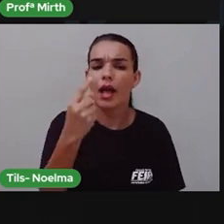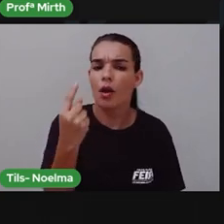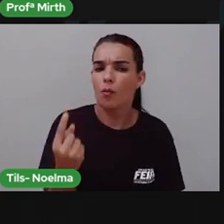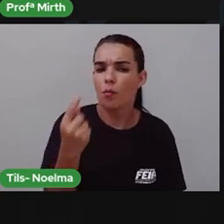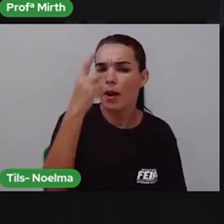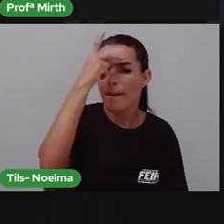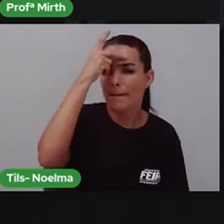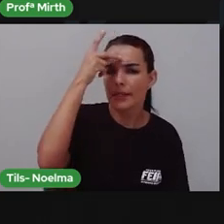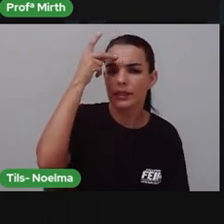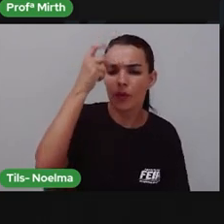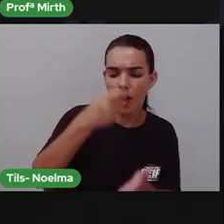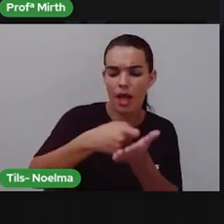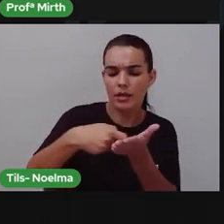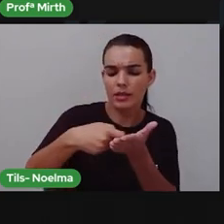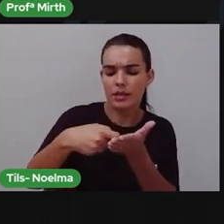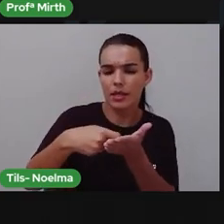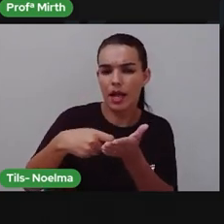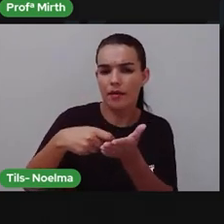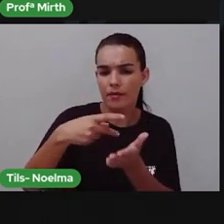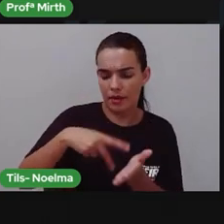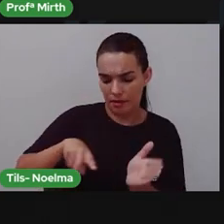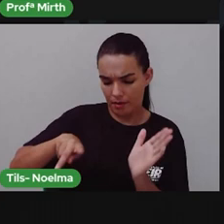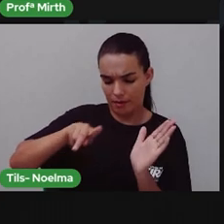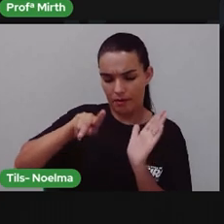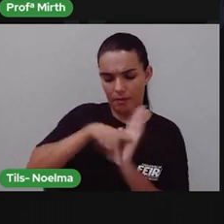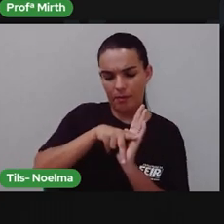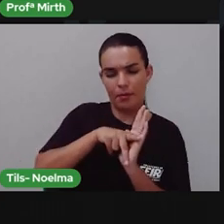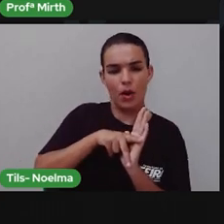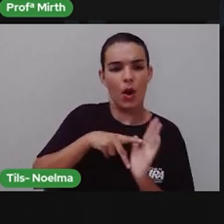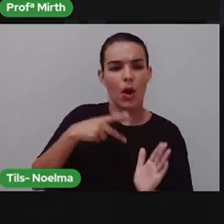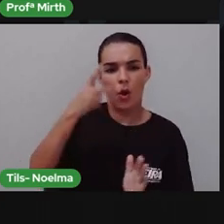de texto, só que quem escreve é a própria pessoa.